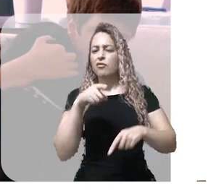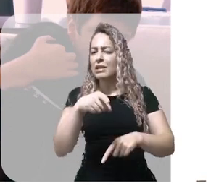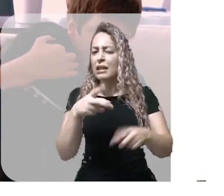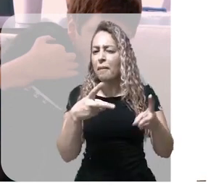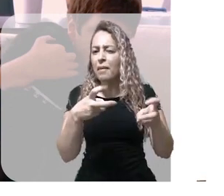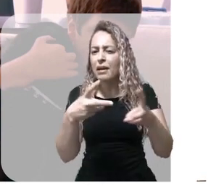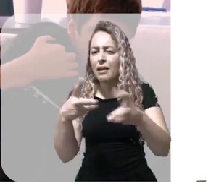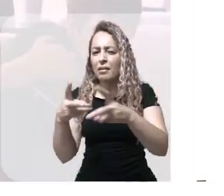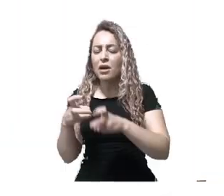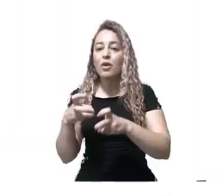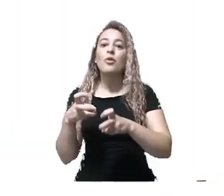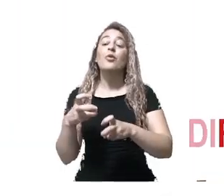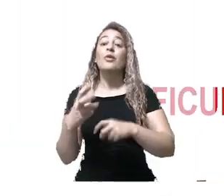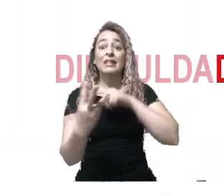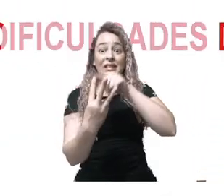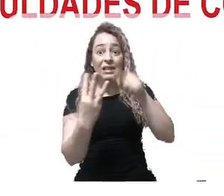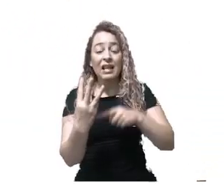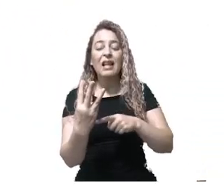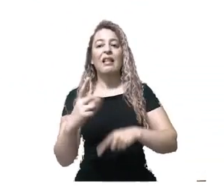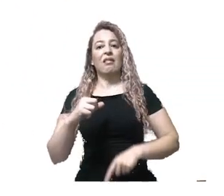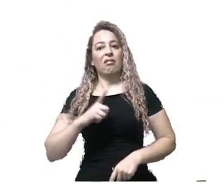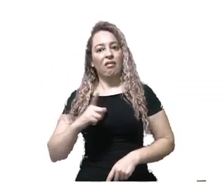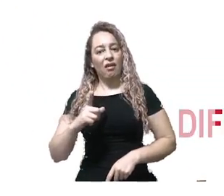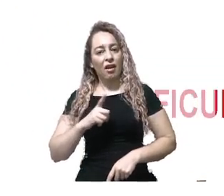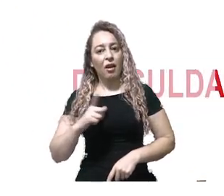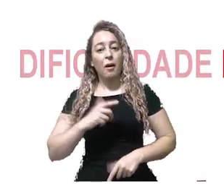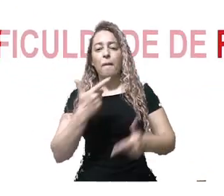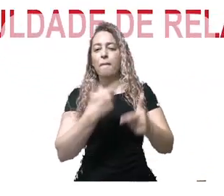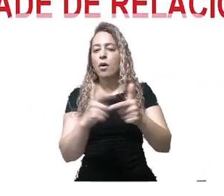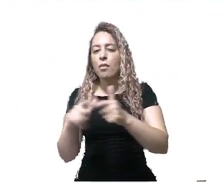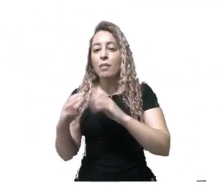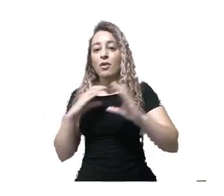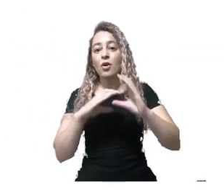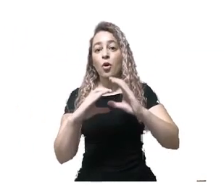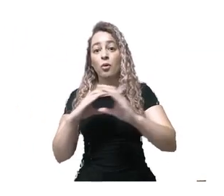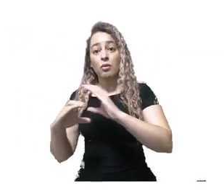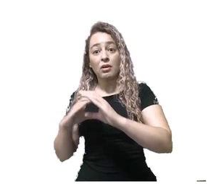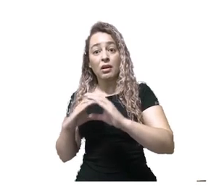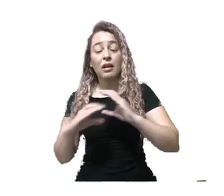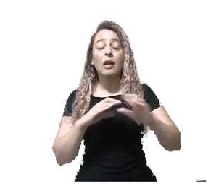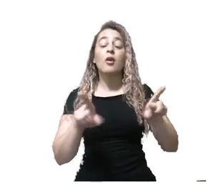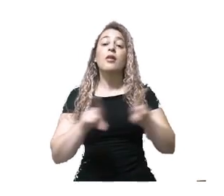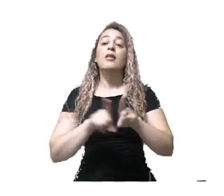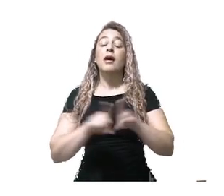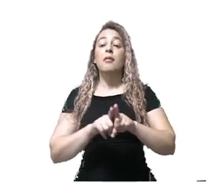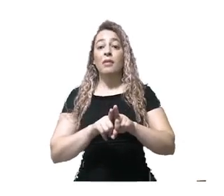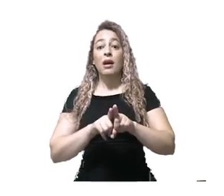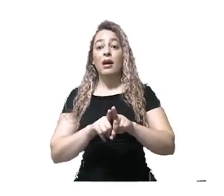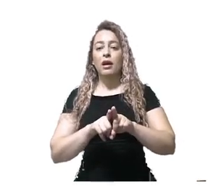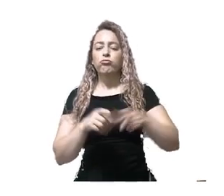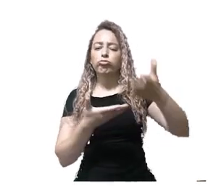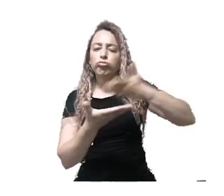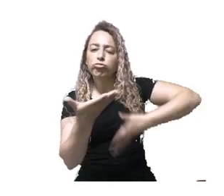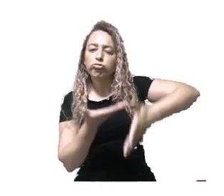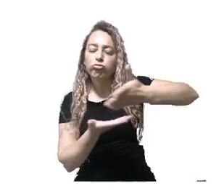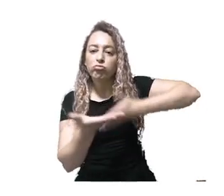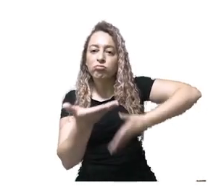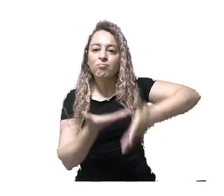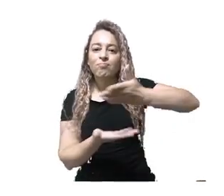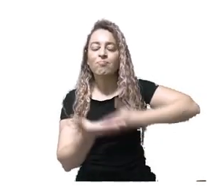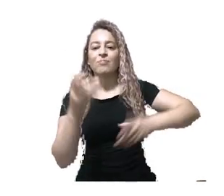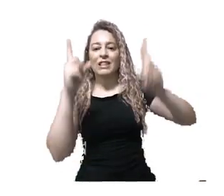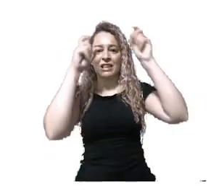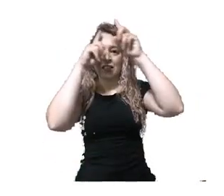percebeu que os três têm dificuldades de comunicação e de relacionamento social. O que muda entre eles é a